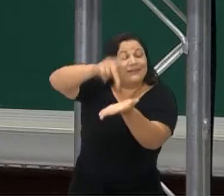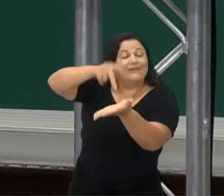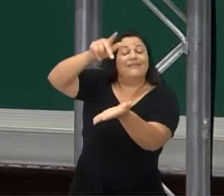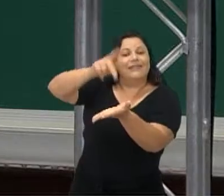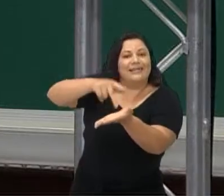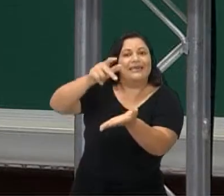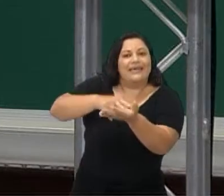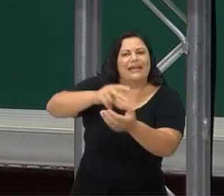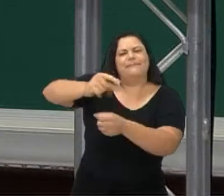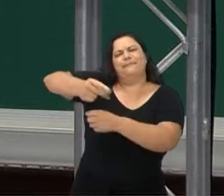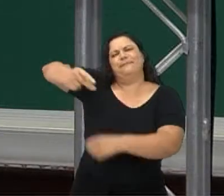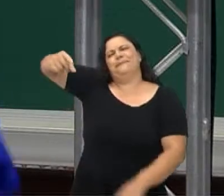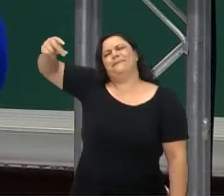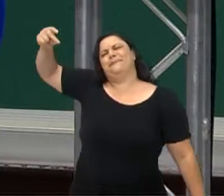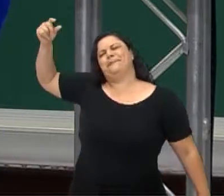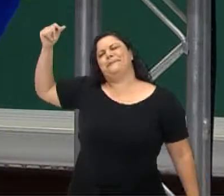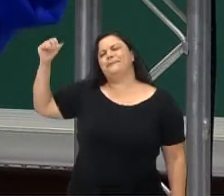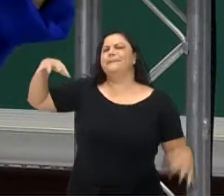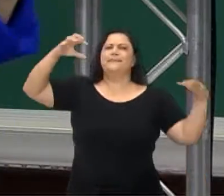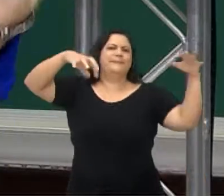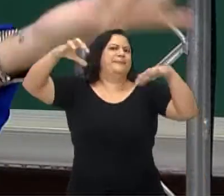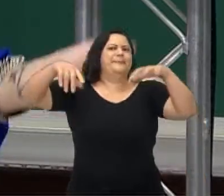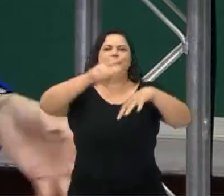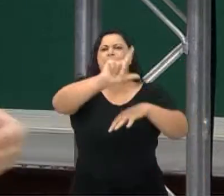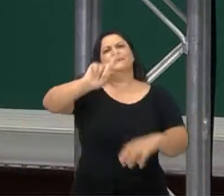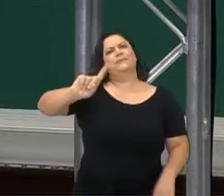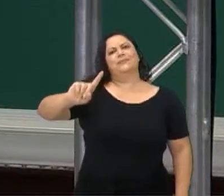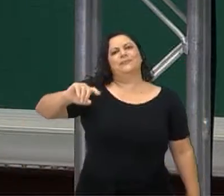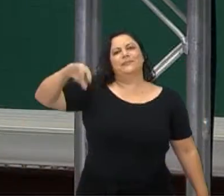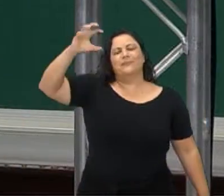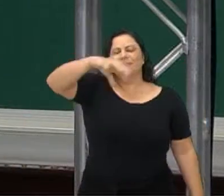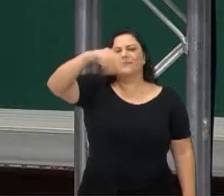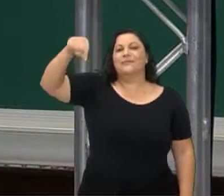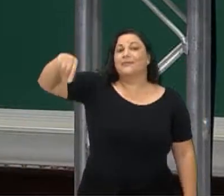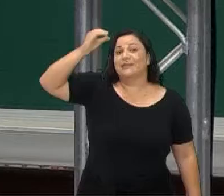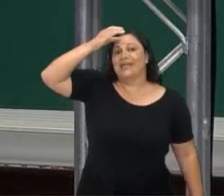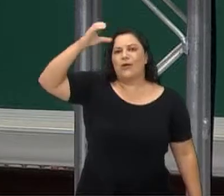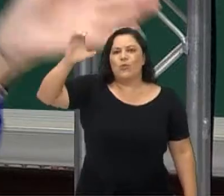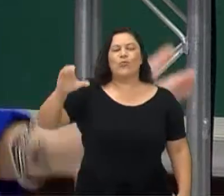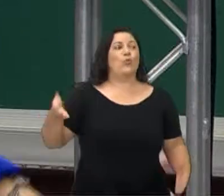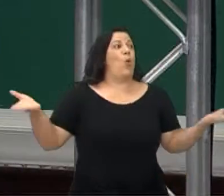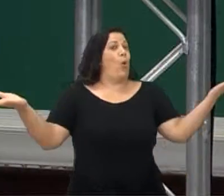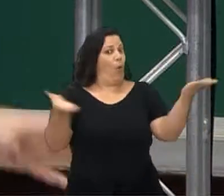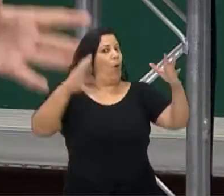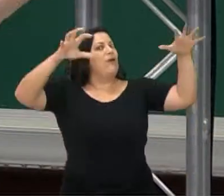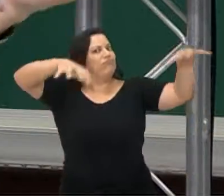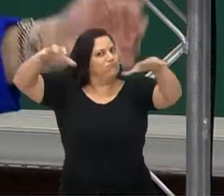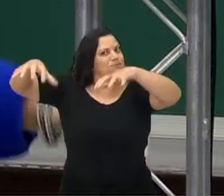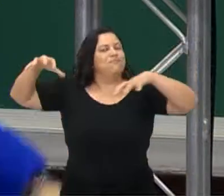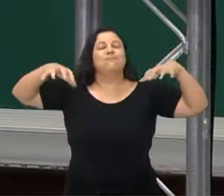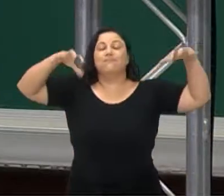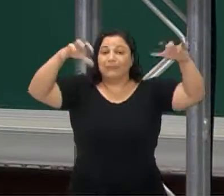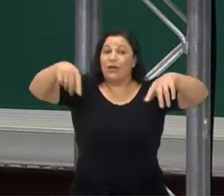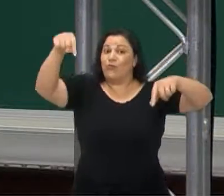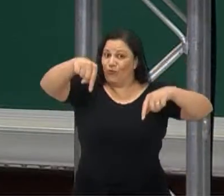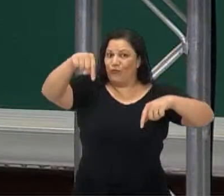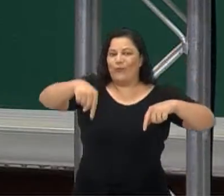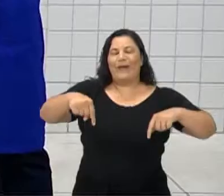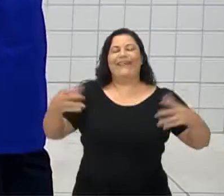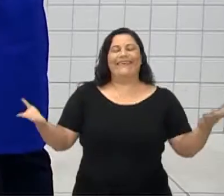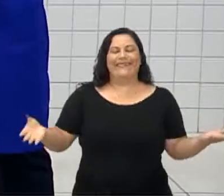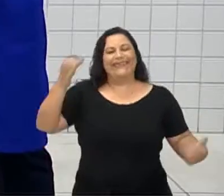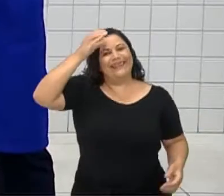muito tempo que não chove aqui em Curitiba. E hoje, a chuva deu o ar da graça para brilhantar ainda mais a nossa aula.